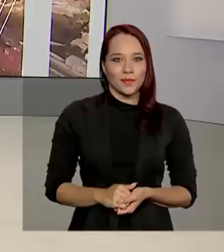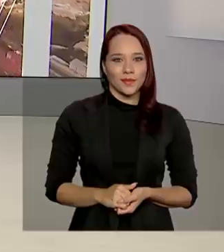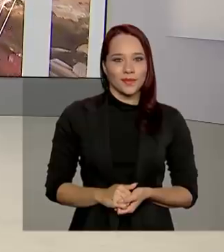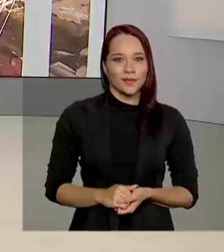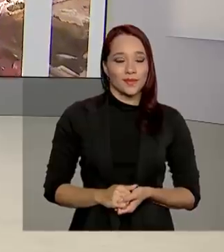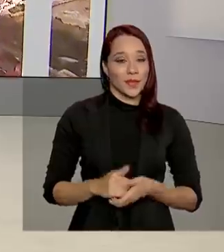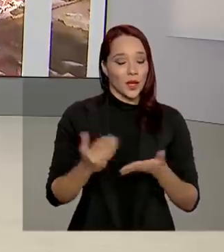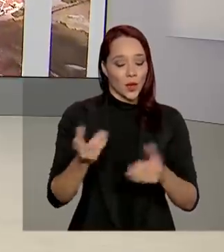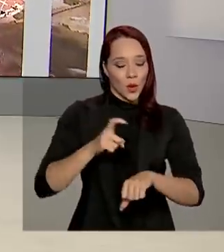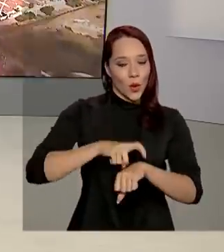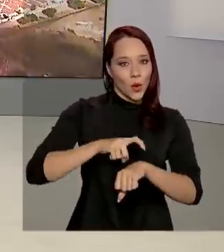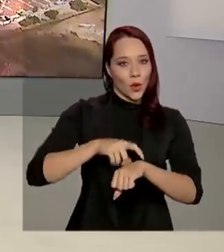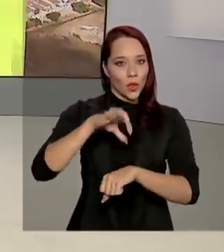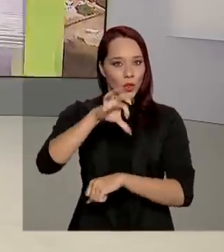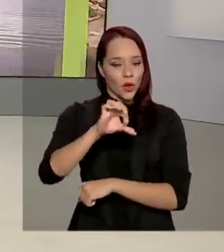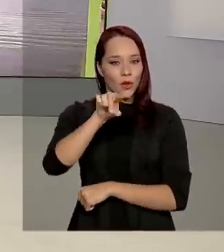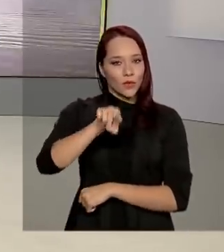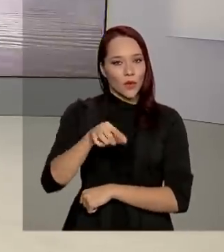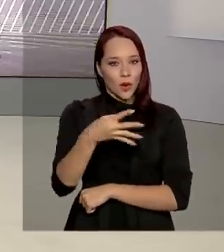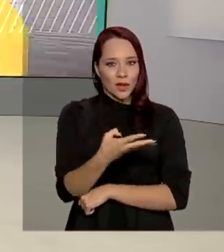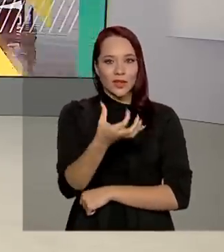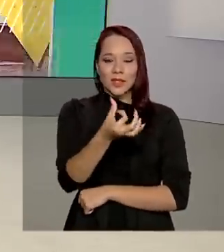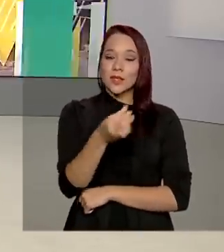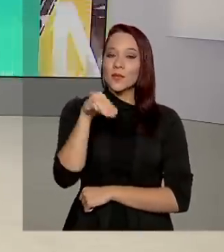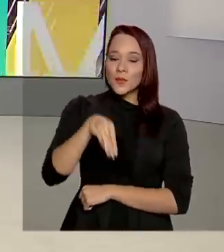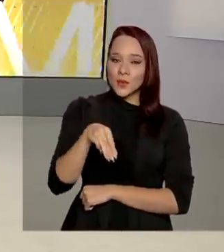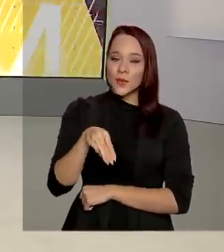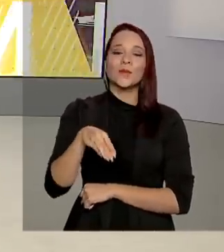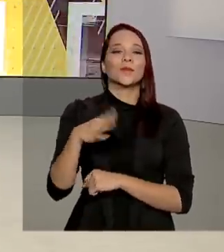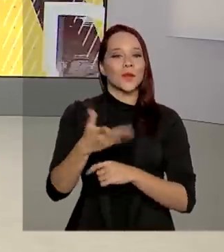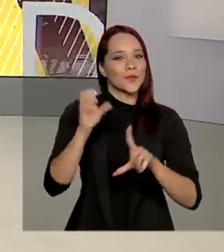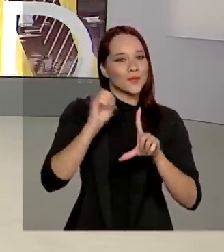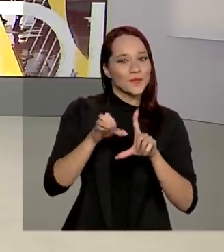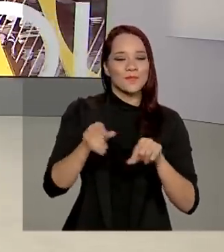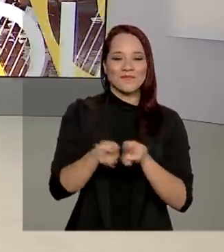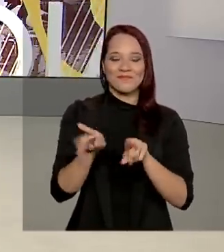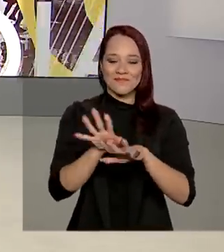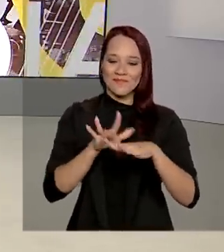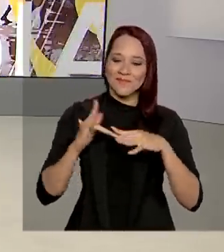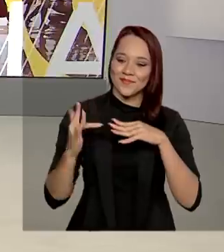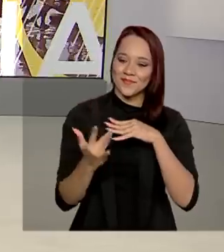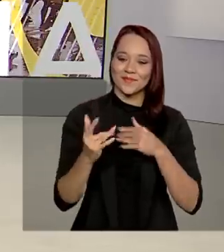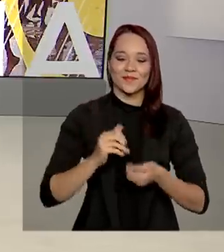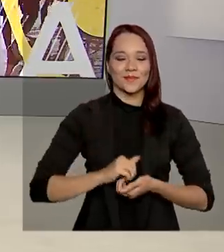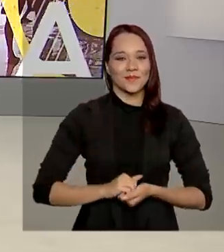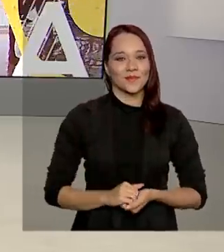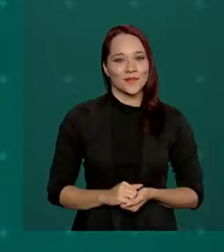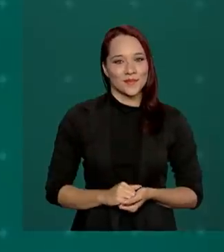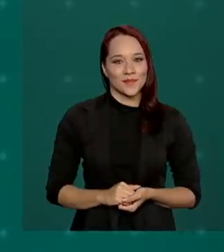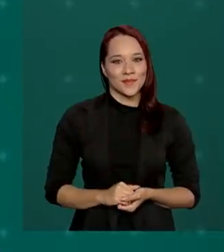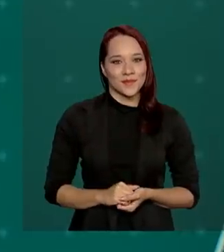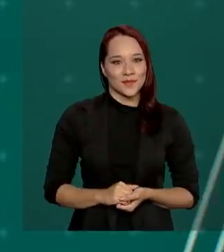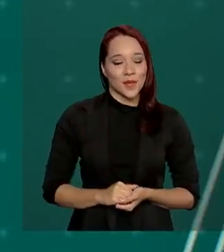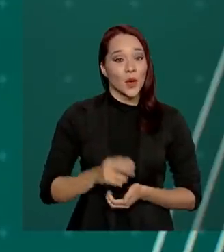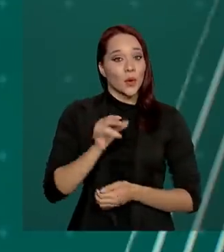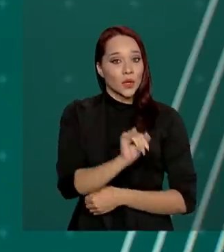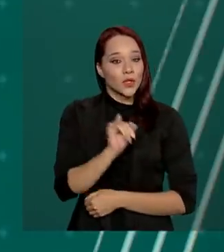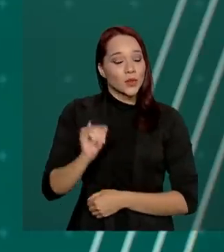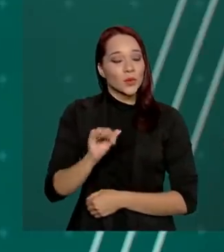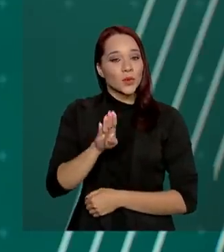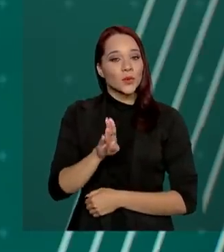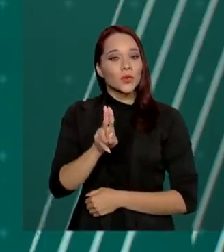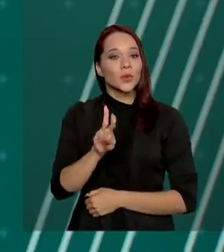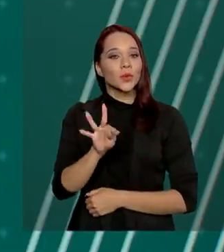São 9 horas e 46 minutos. Estamos ao vivo também pelas redes sociais. O Instituto